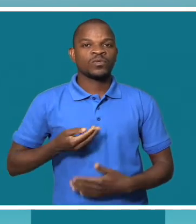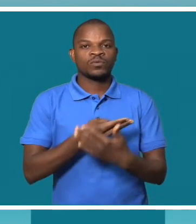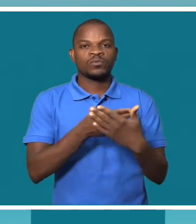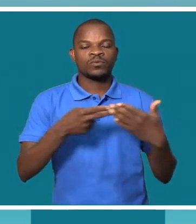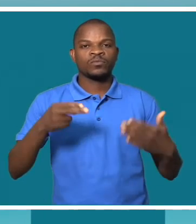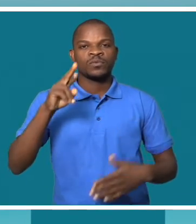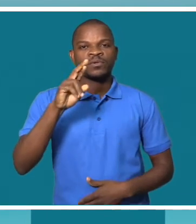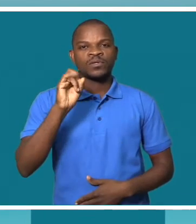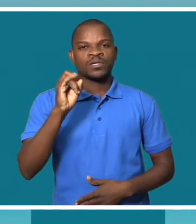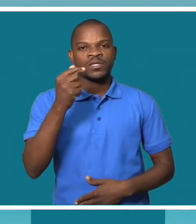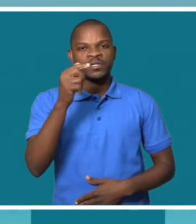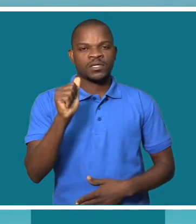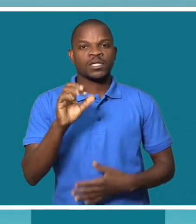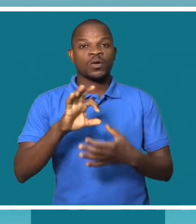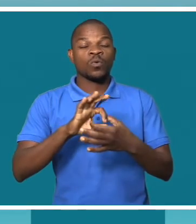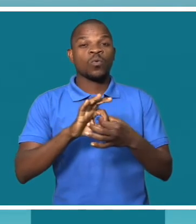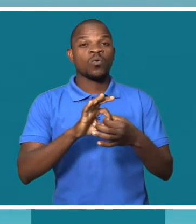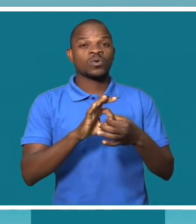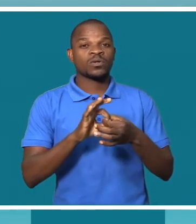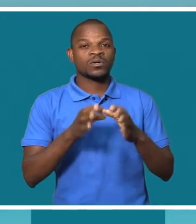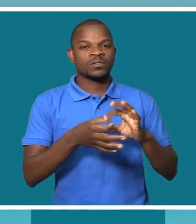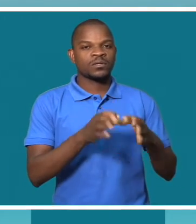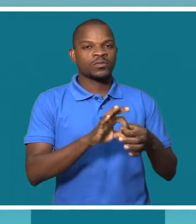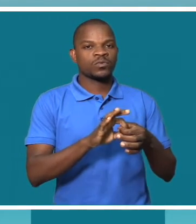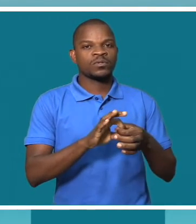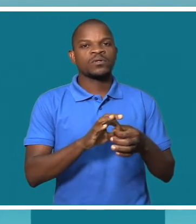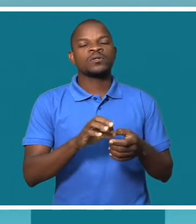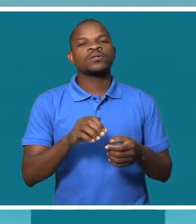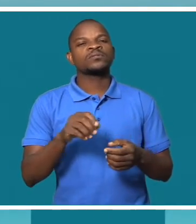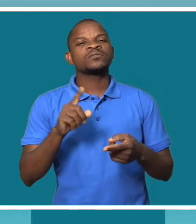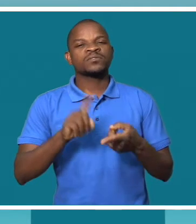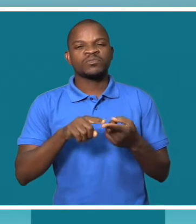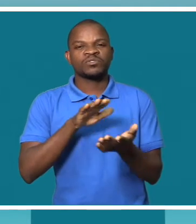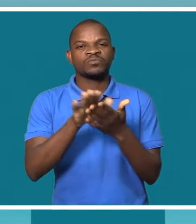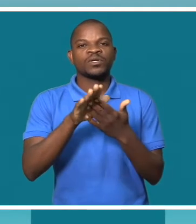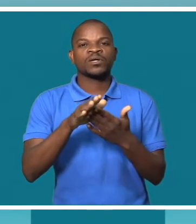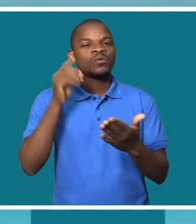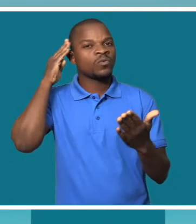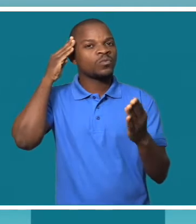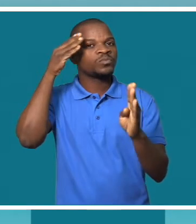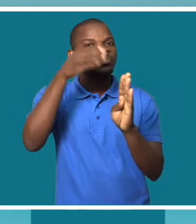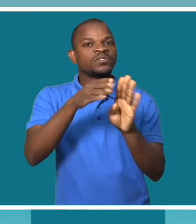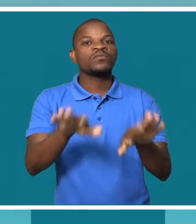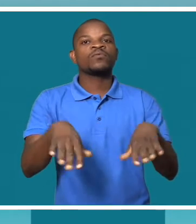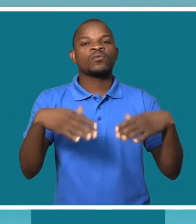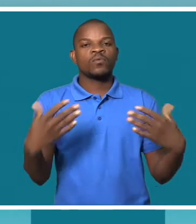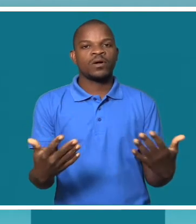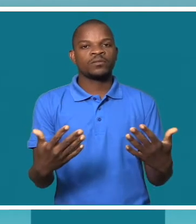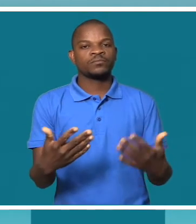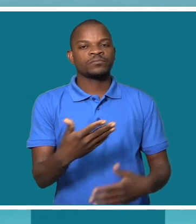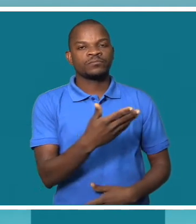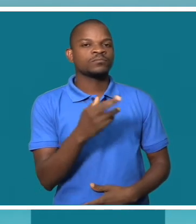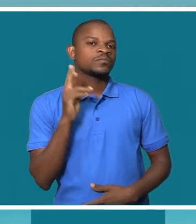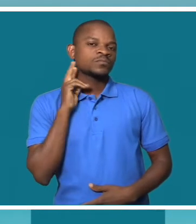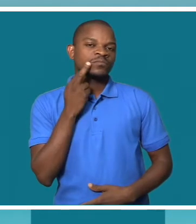provincial do PIN, fala dos objetivos deste projeto. Nós estamos a trabalhar em Maputo, Beira e